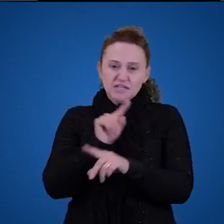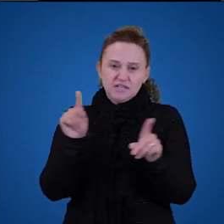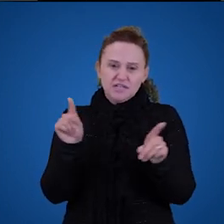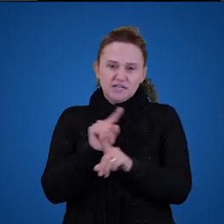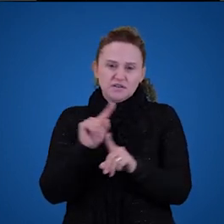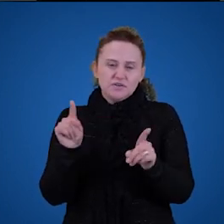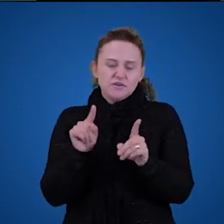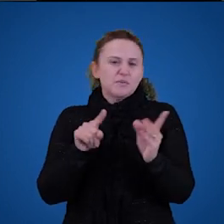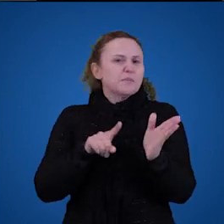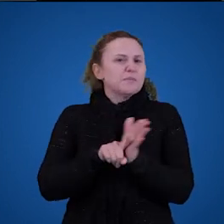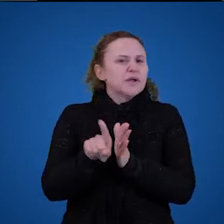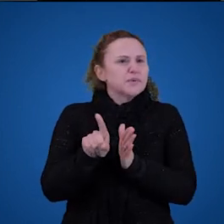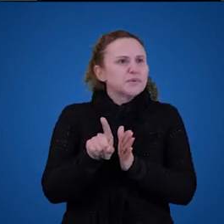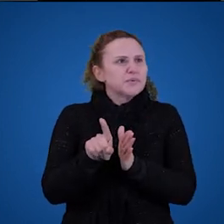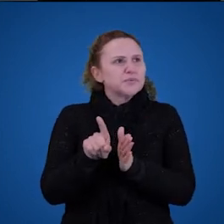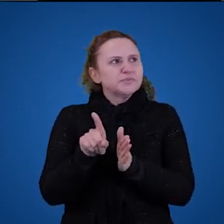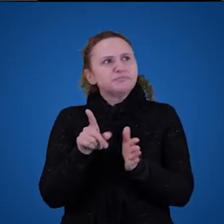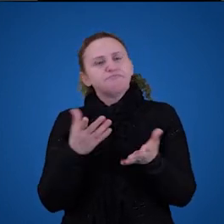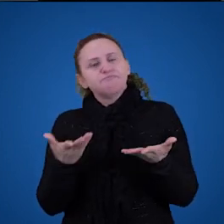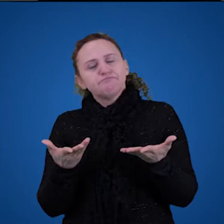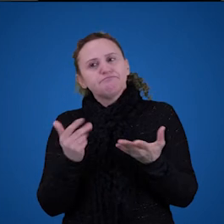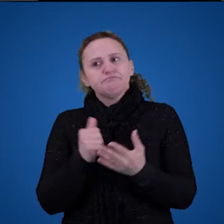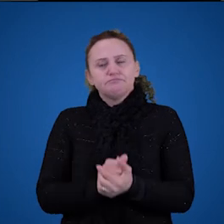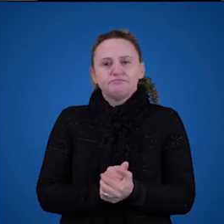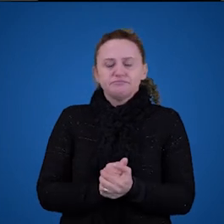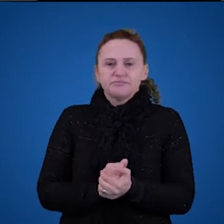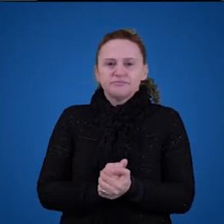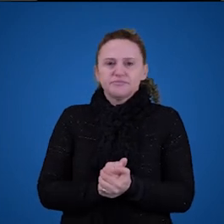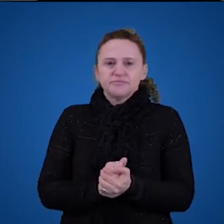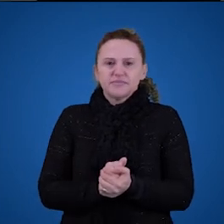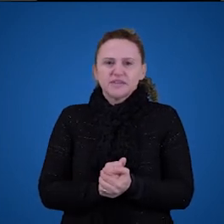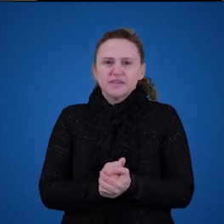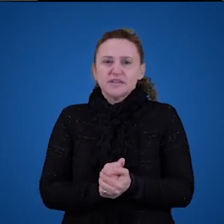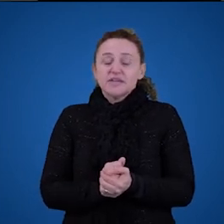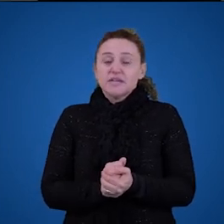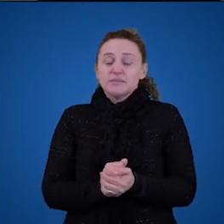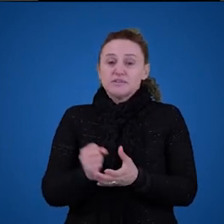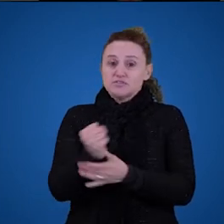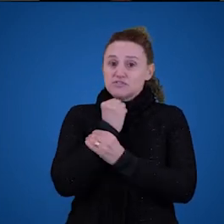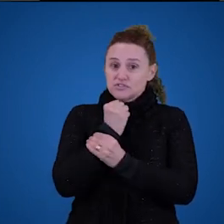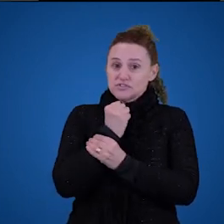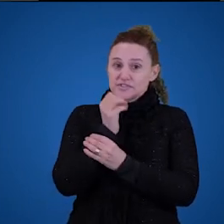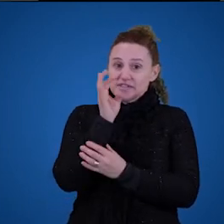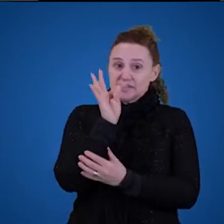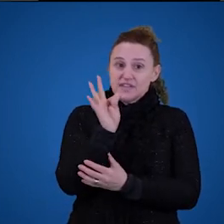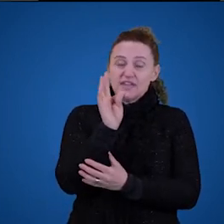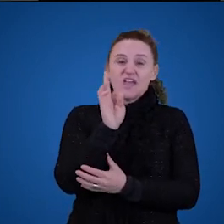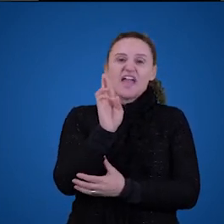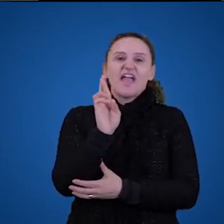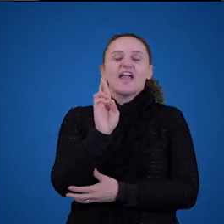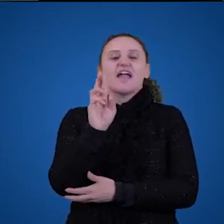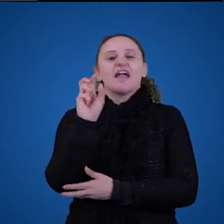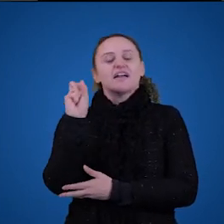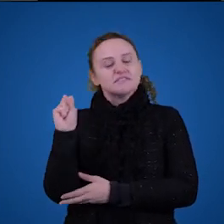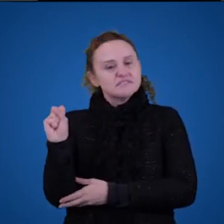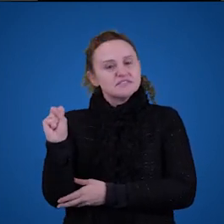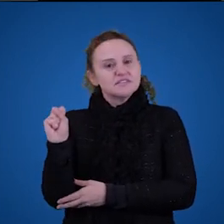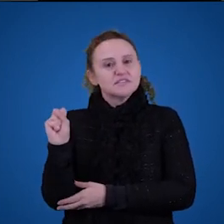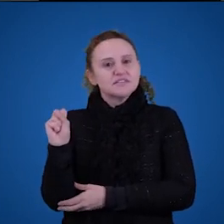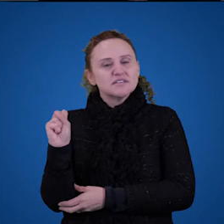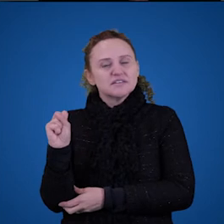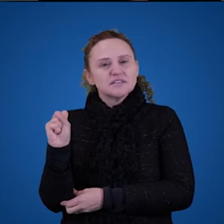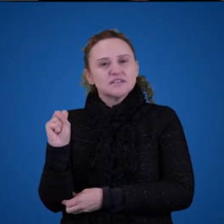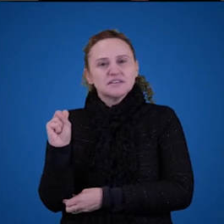uma pergunta retórica, mas é uma dificuldade para os defensores da TRS, porque lembrem-se que a TRS,